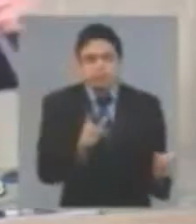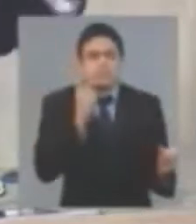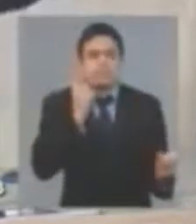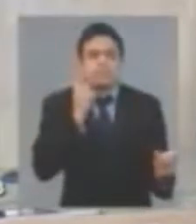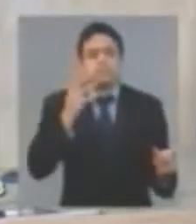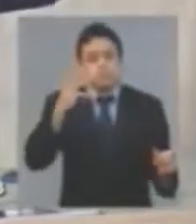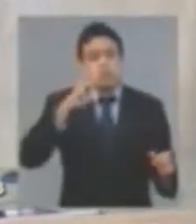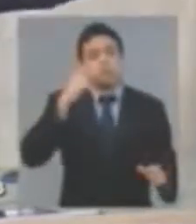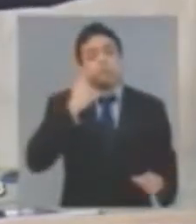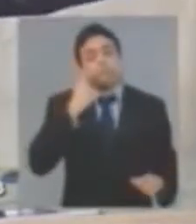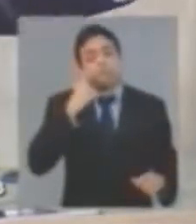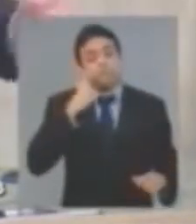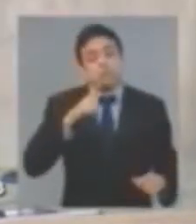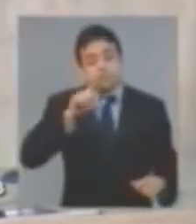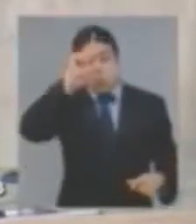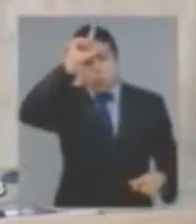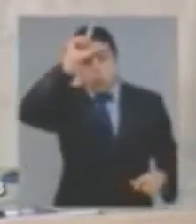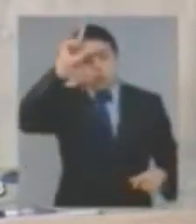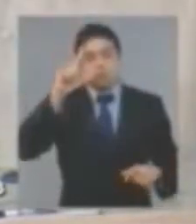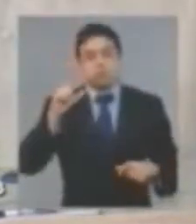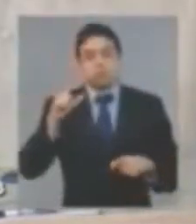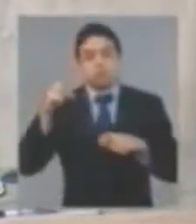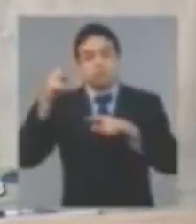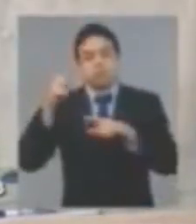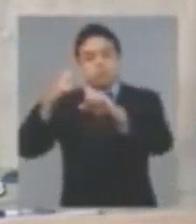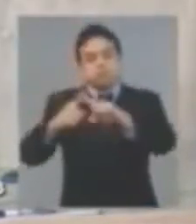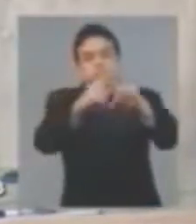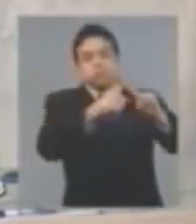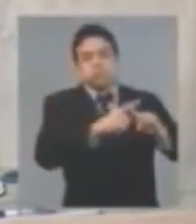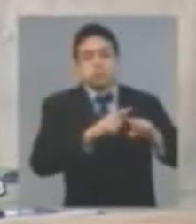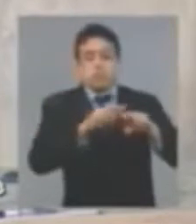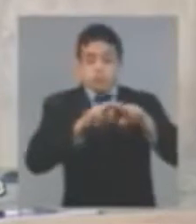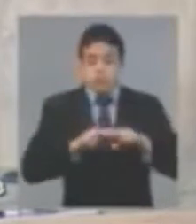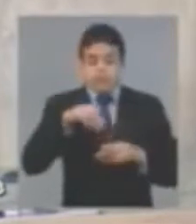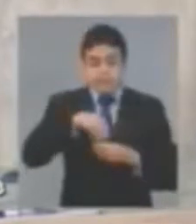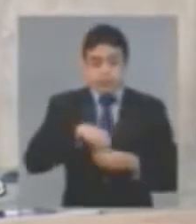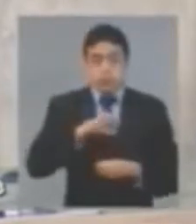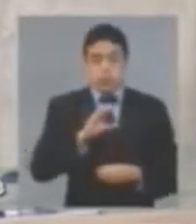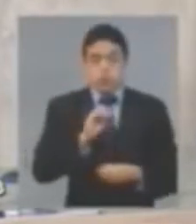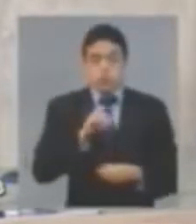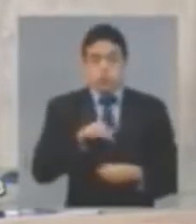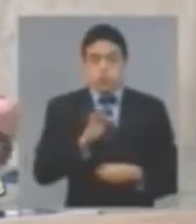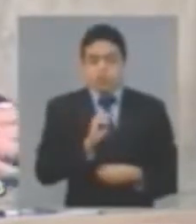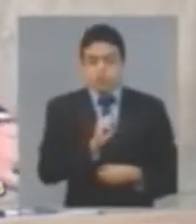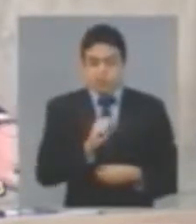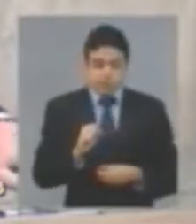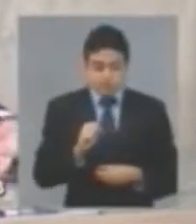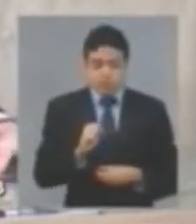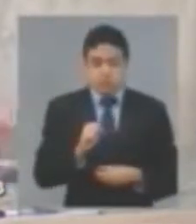Por estímulo de vossa excelência, nós aprovamos no CONFAS, o Ceará fez essa defesa